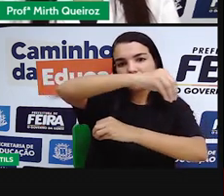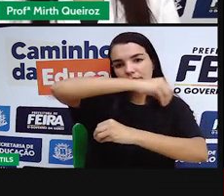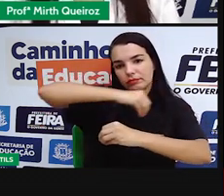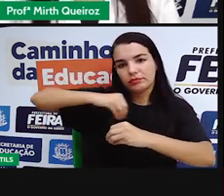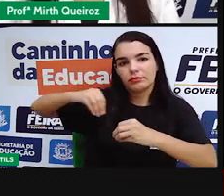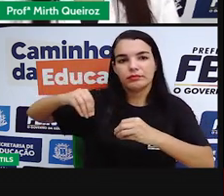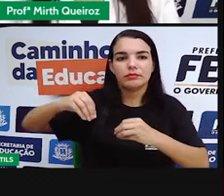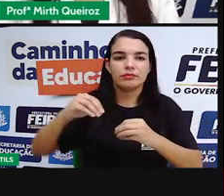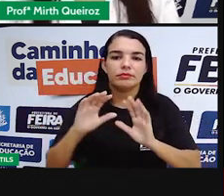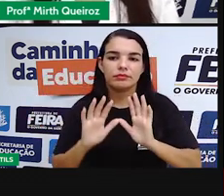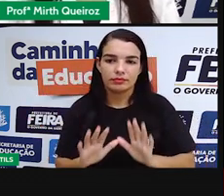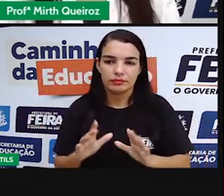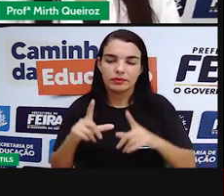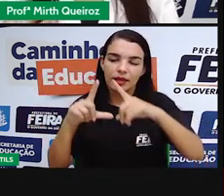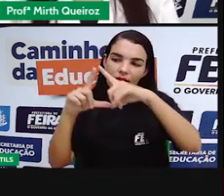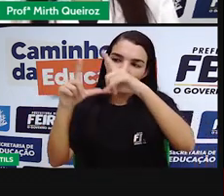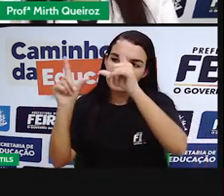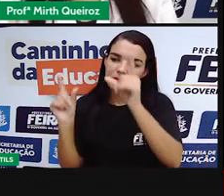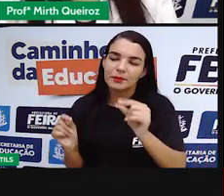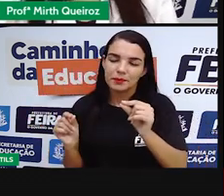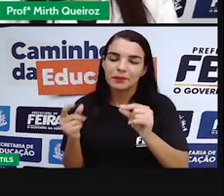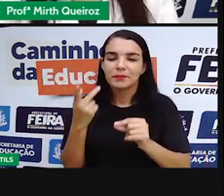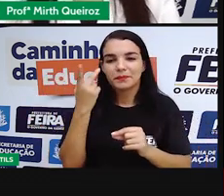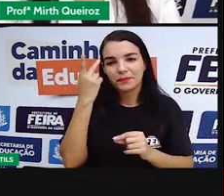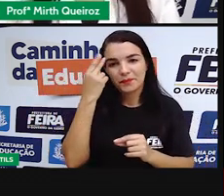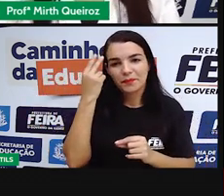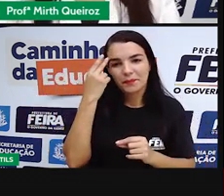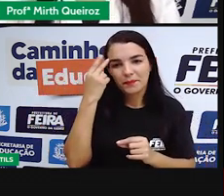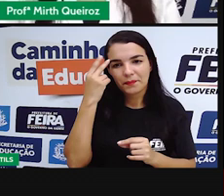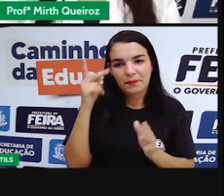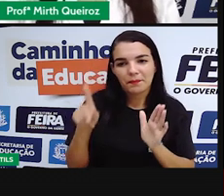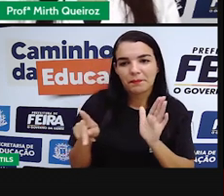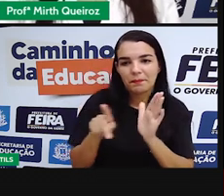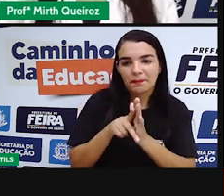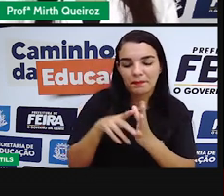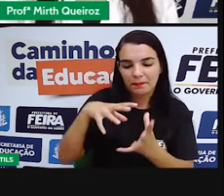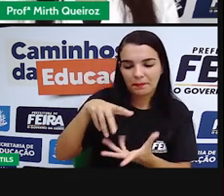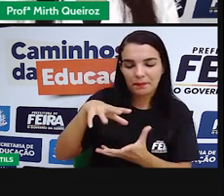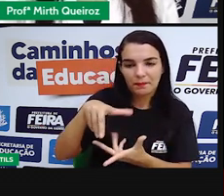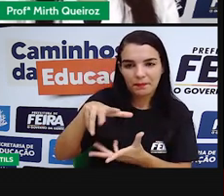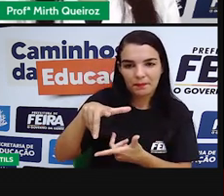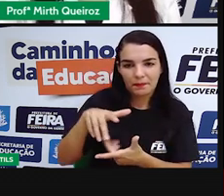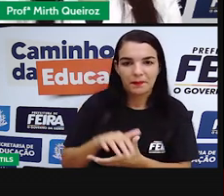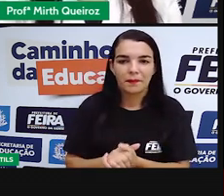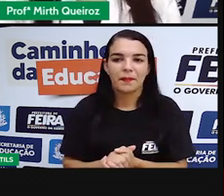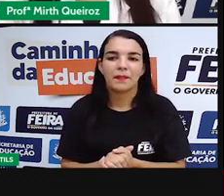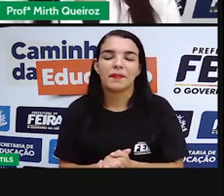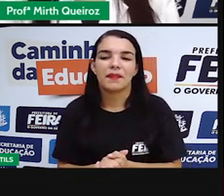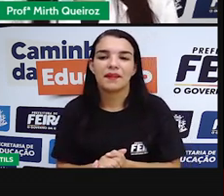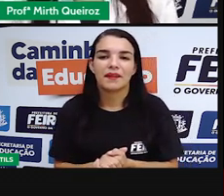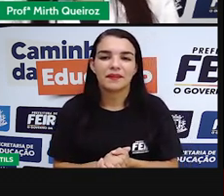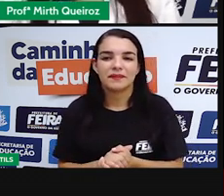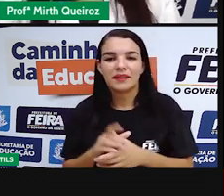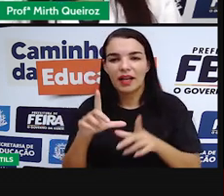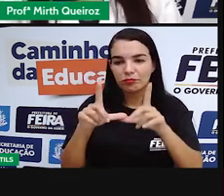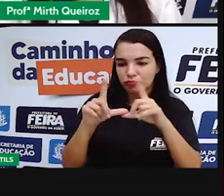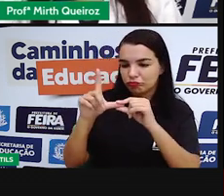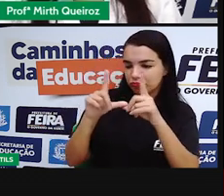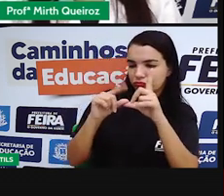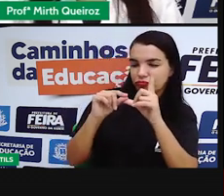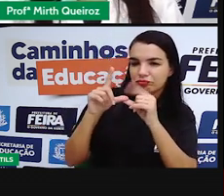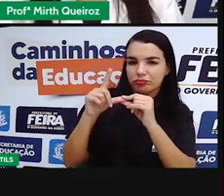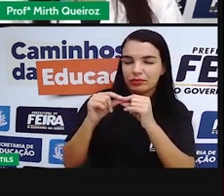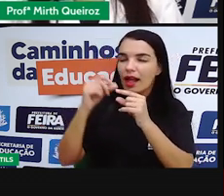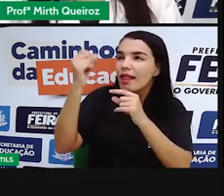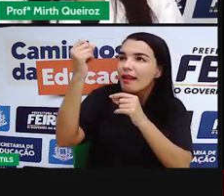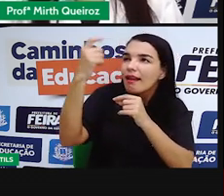é a Lua aí, o nosso satélite natural, que é um astro iluminado